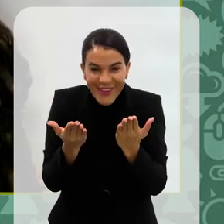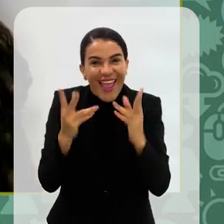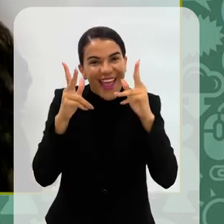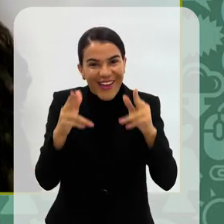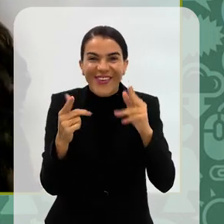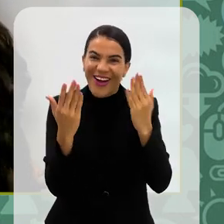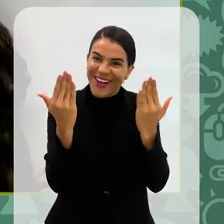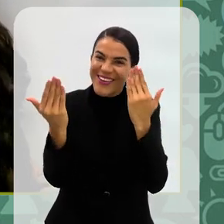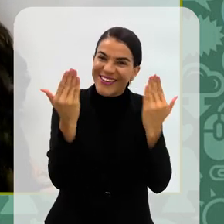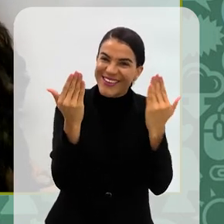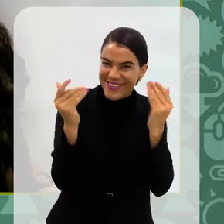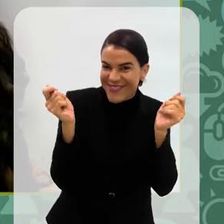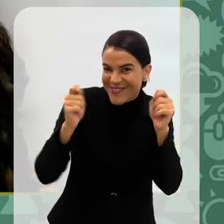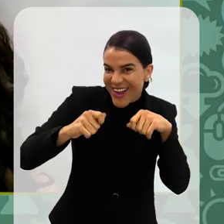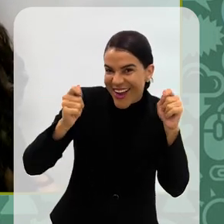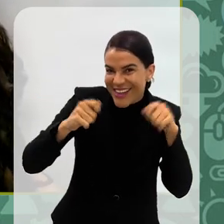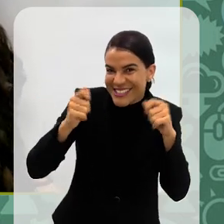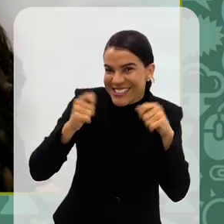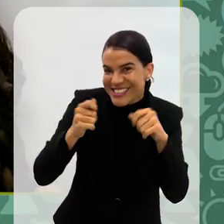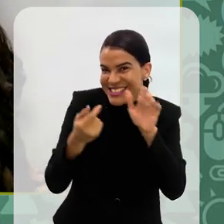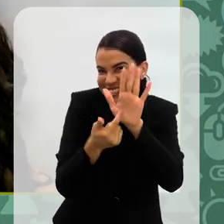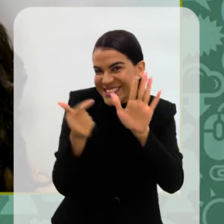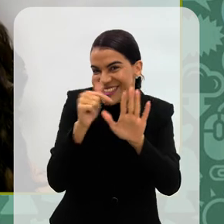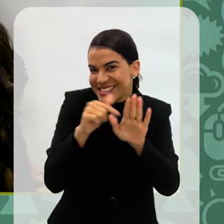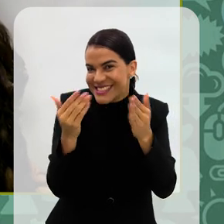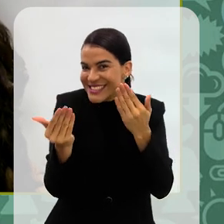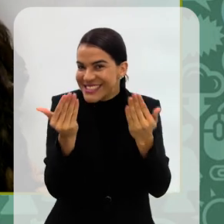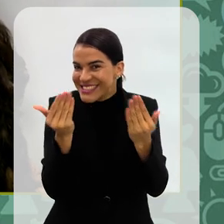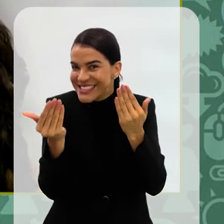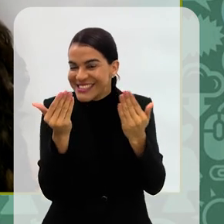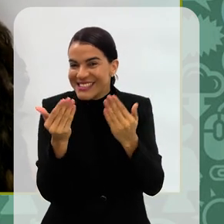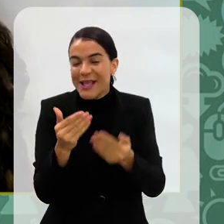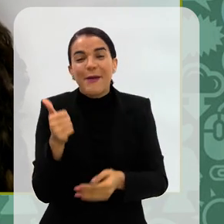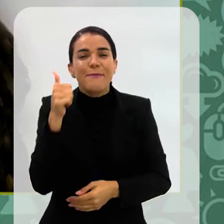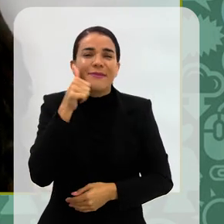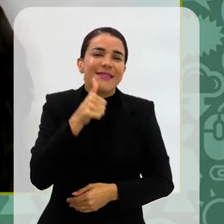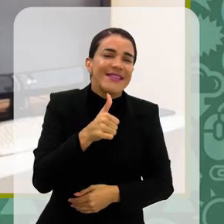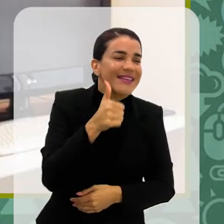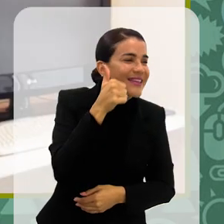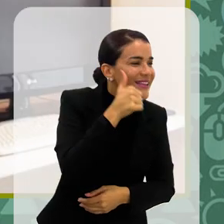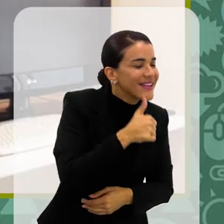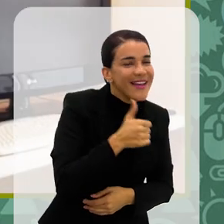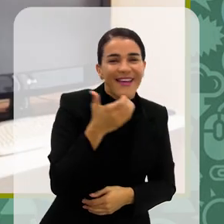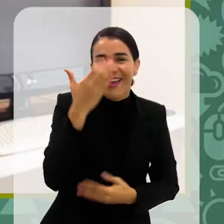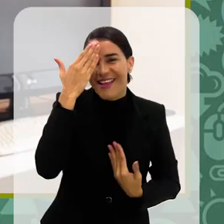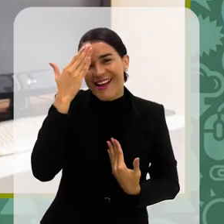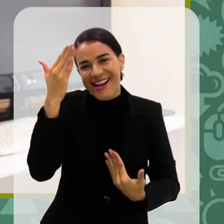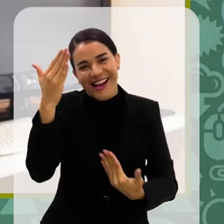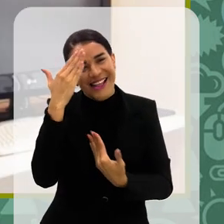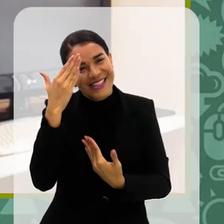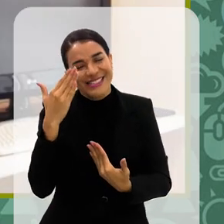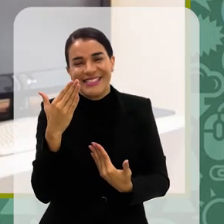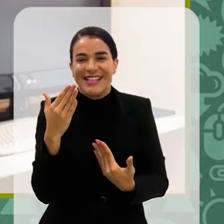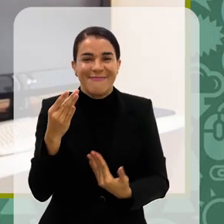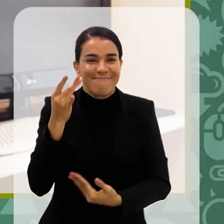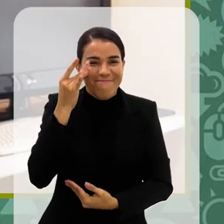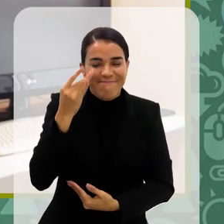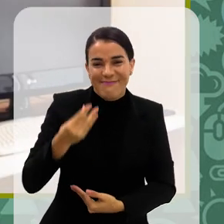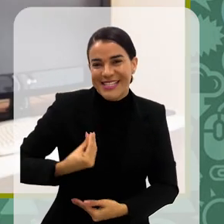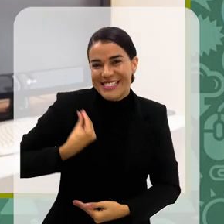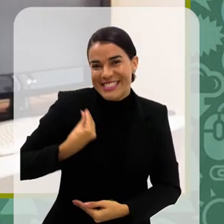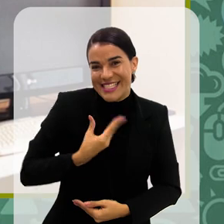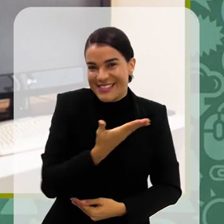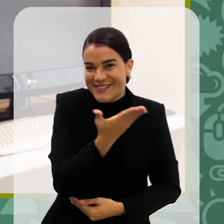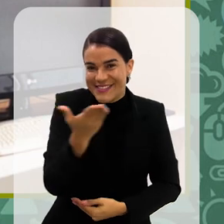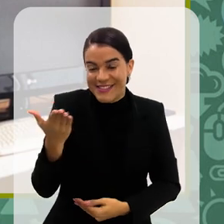né, ter esse contato presencial, acho que a gente pode fazer essa comparação. Meninas, queria agradecer demais a presença de